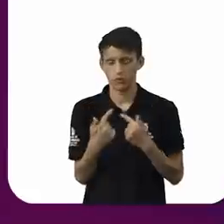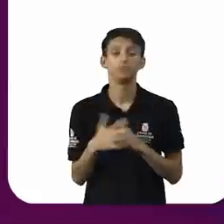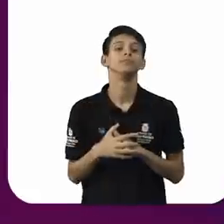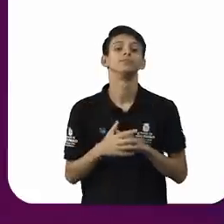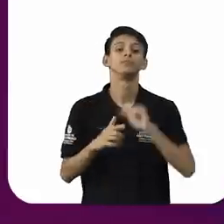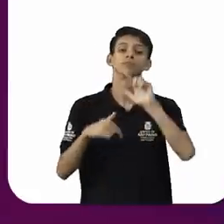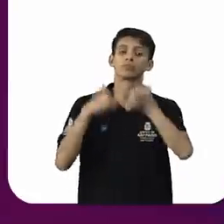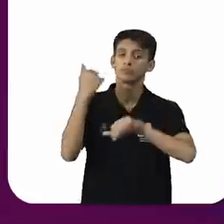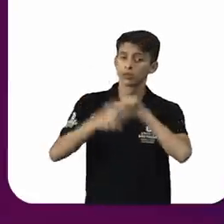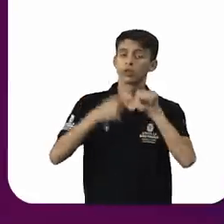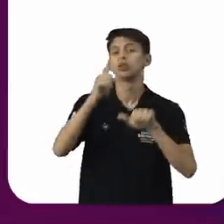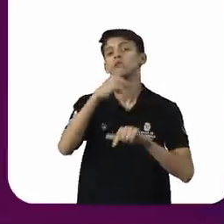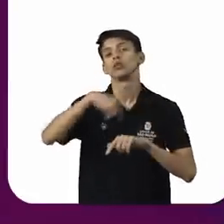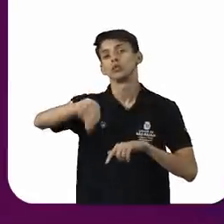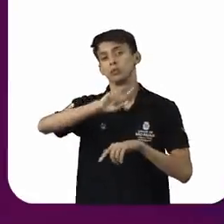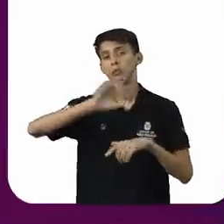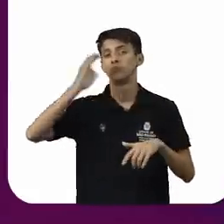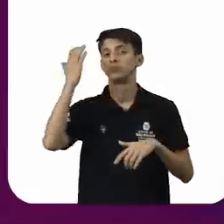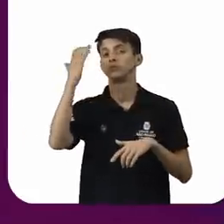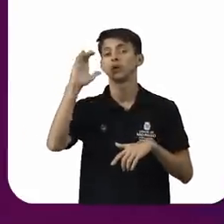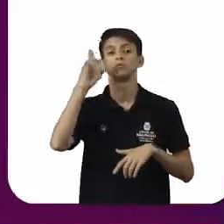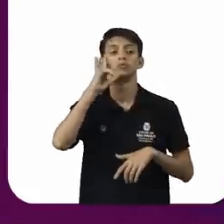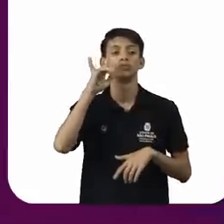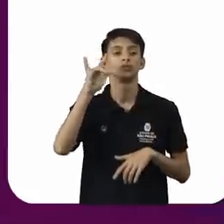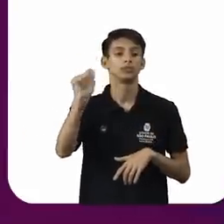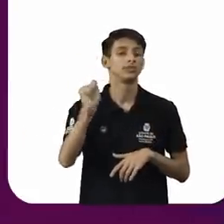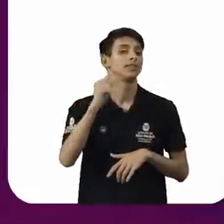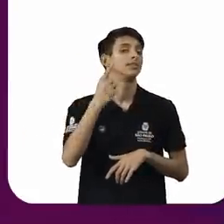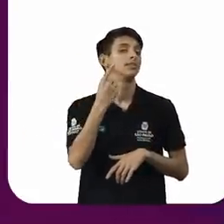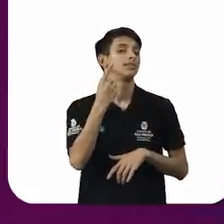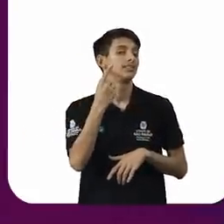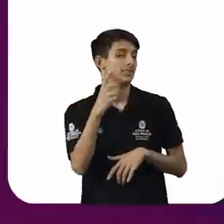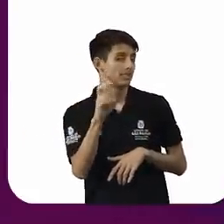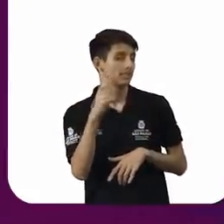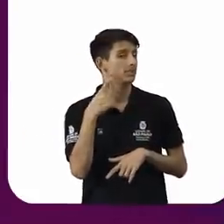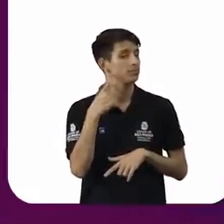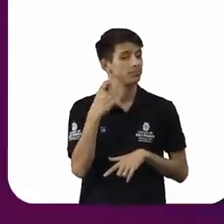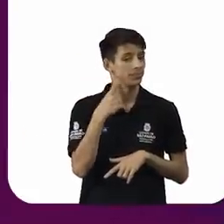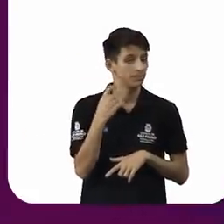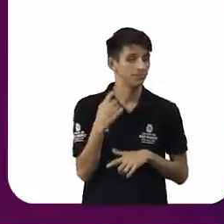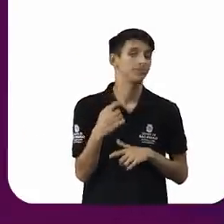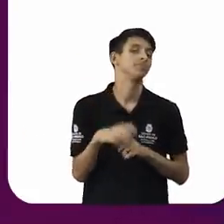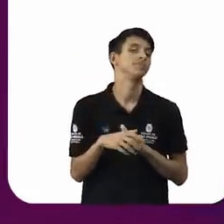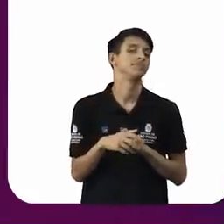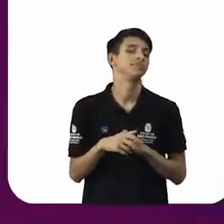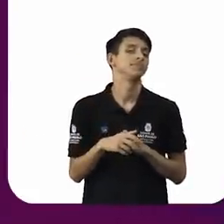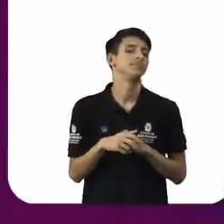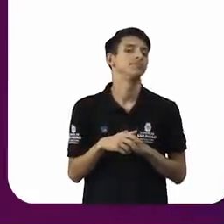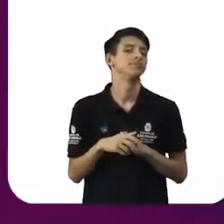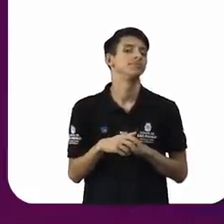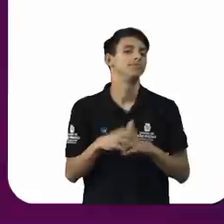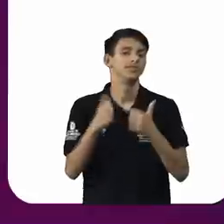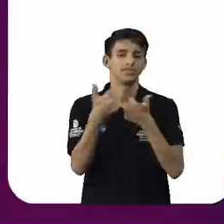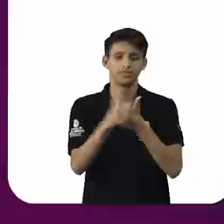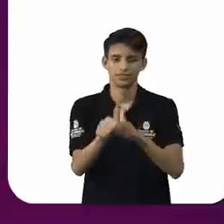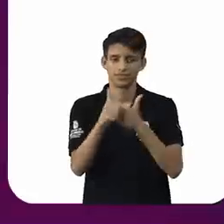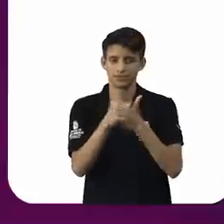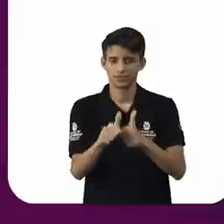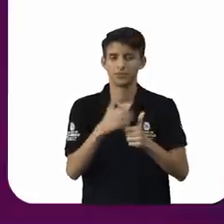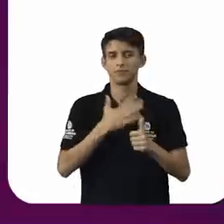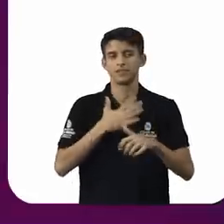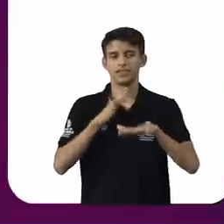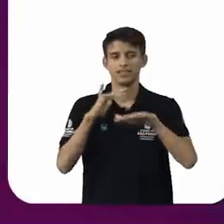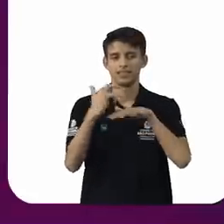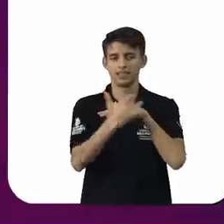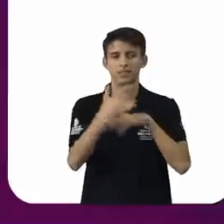Então, esse trabalho nós vamos lançar no dia 15 de maio, não é? E acompanha a minha rede,